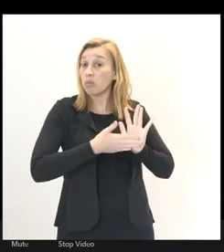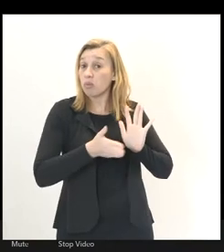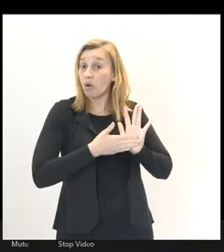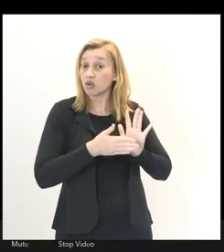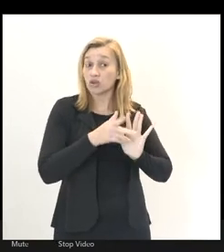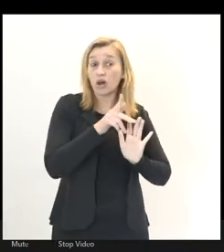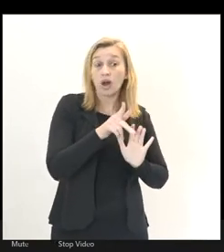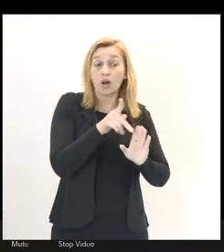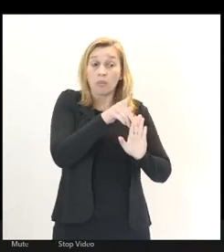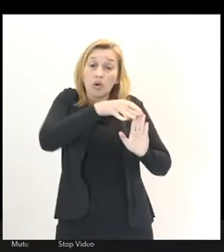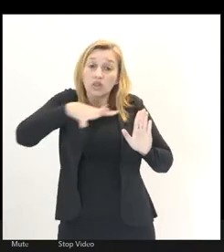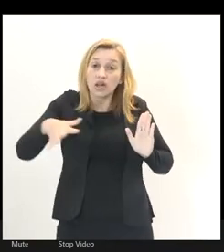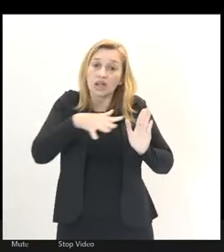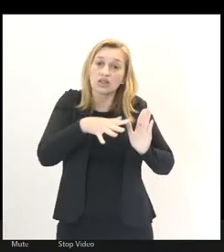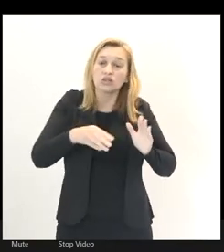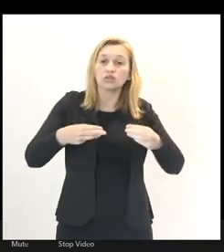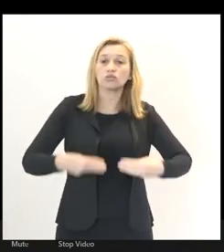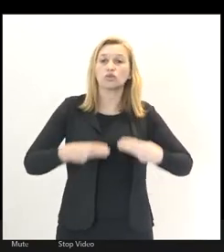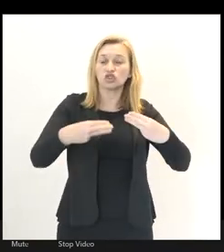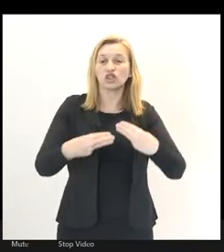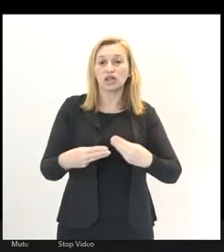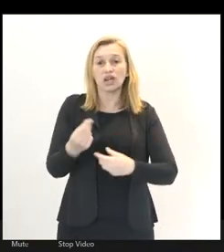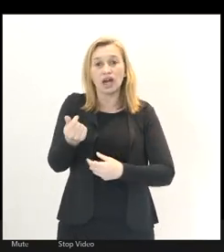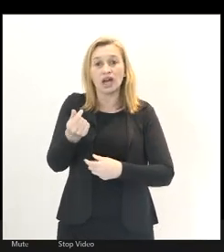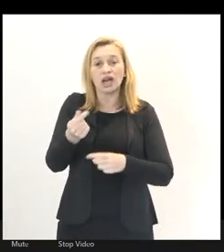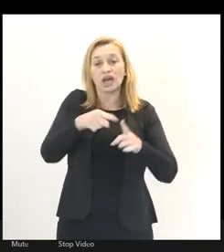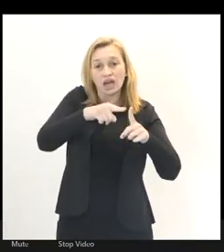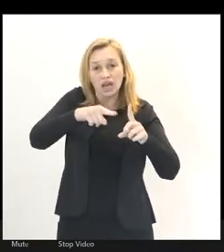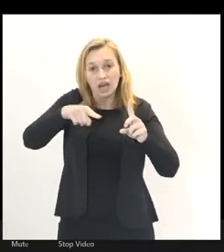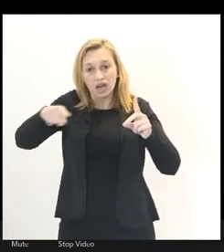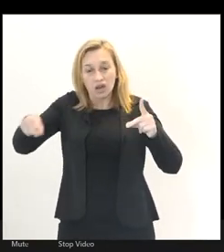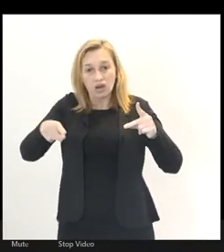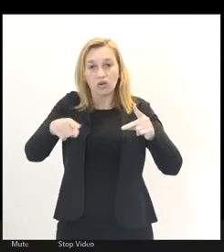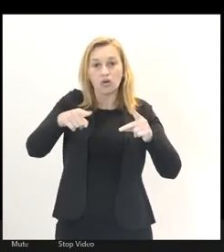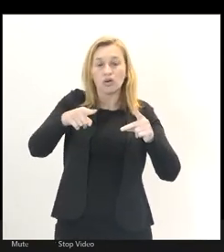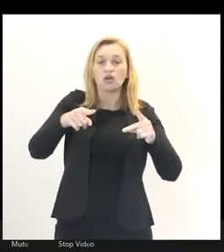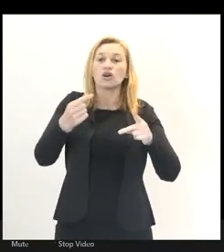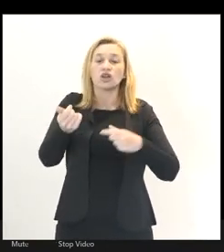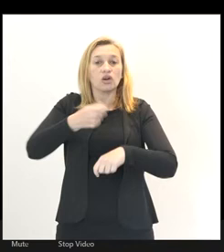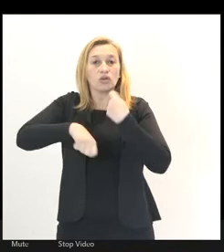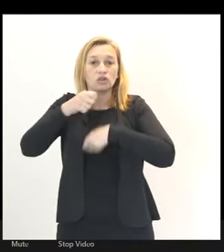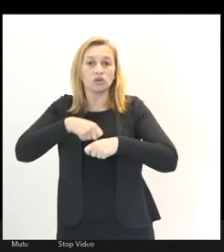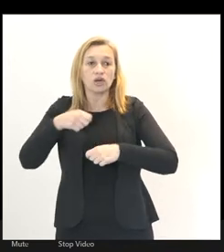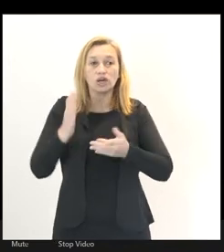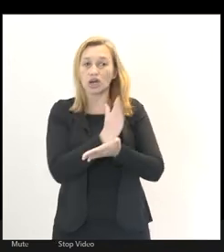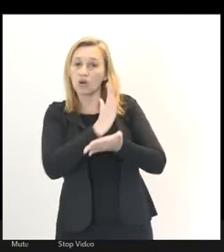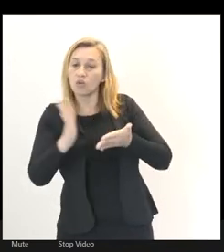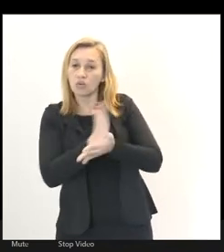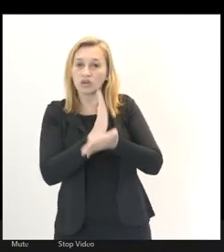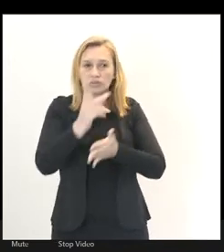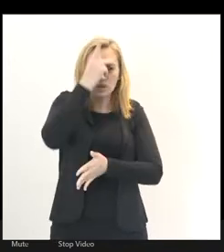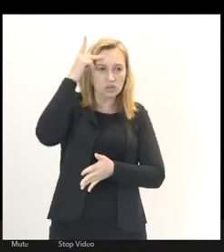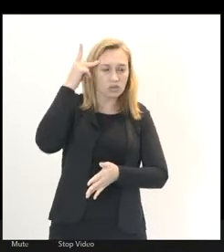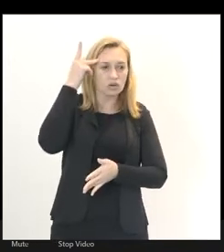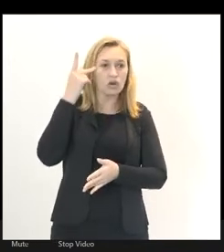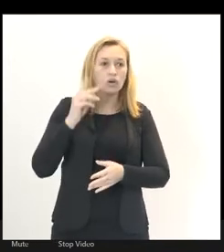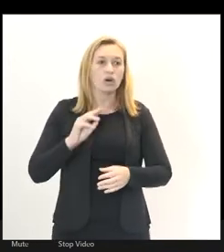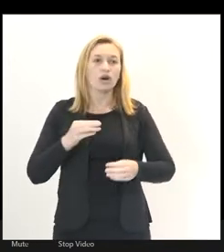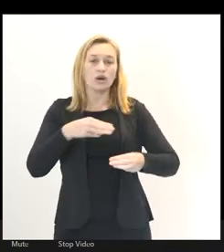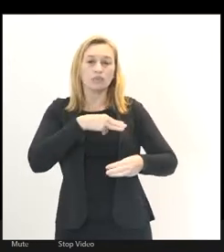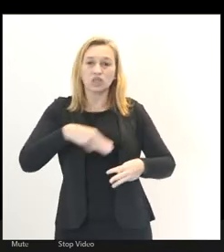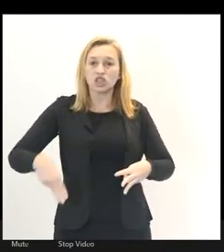portaria do Ministério da Economia, que algumas pessoas, meia dúzia de ministros, recebam